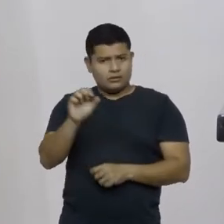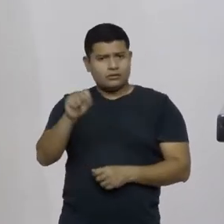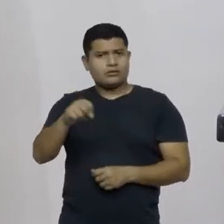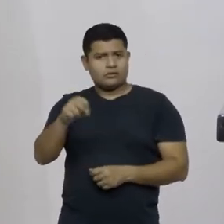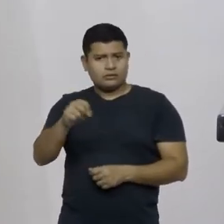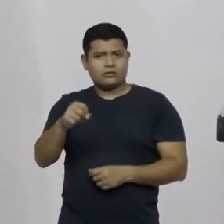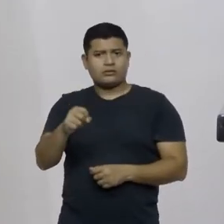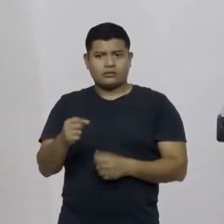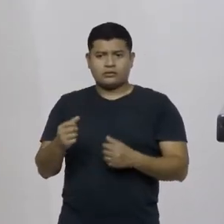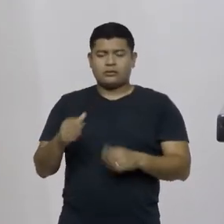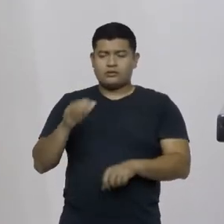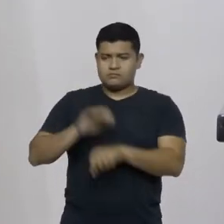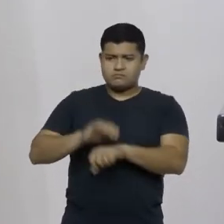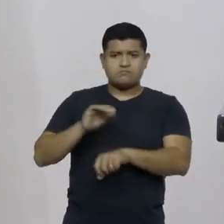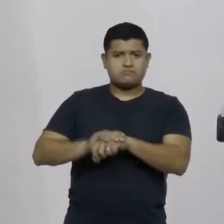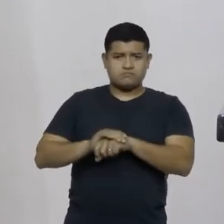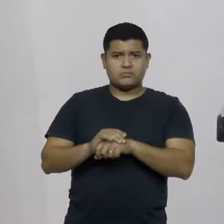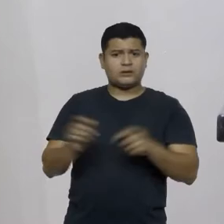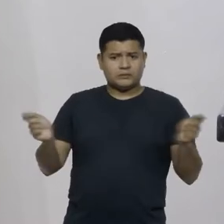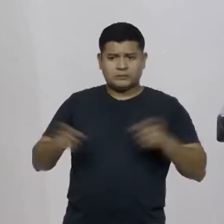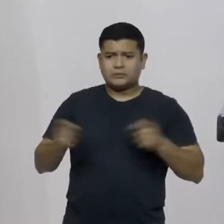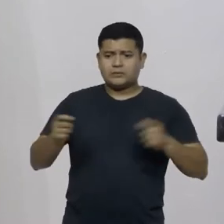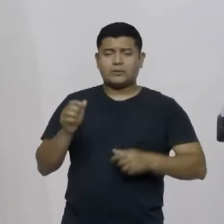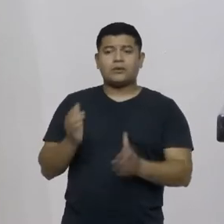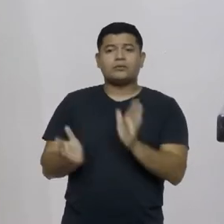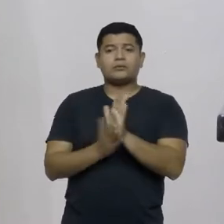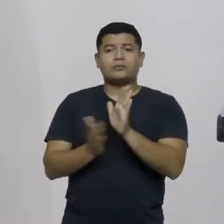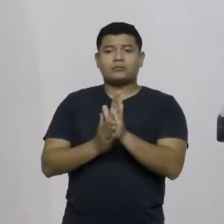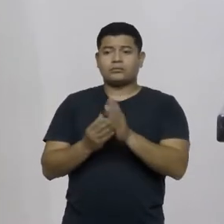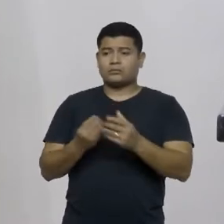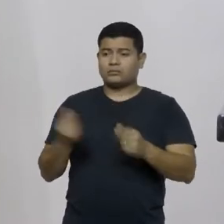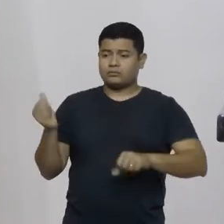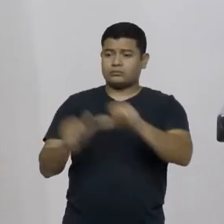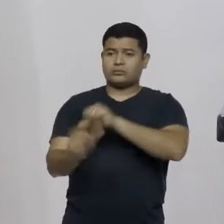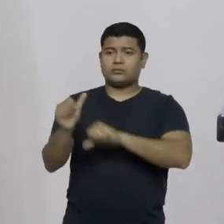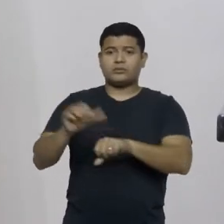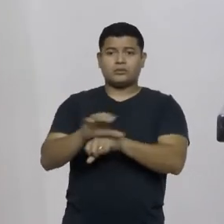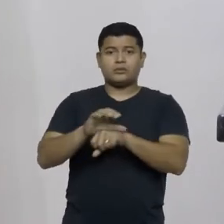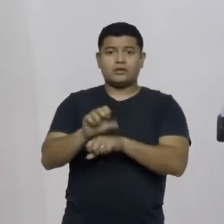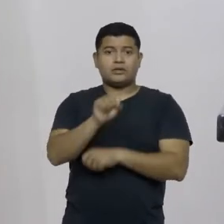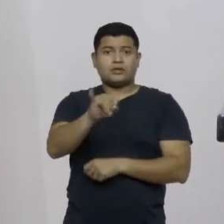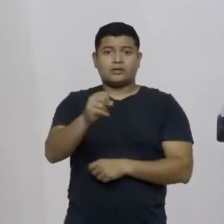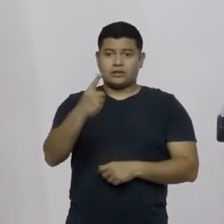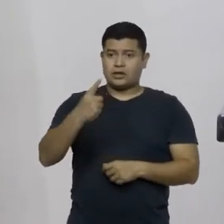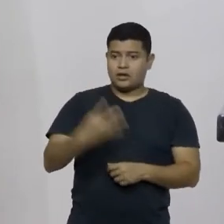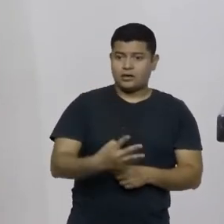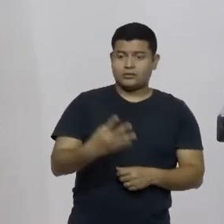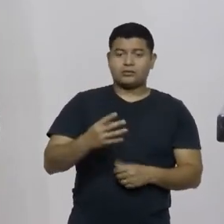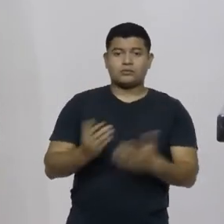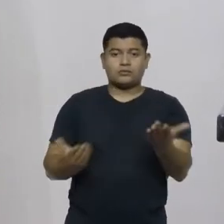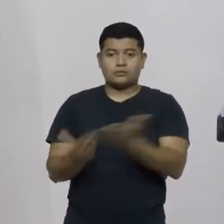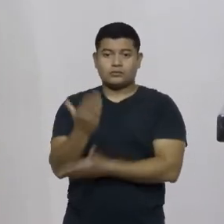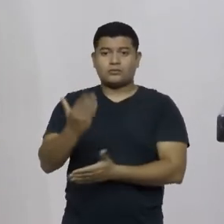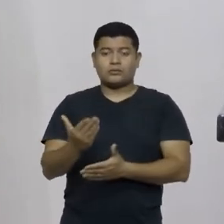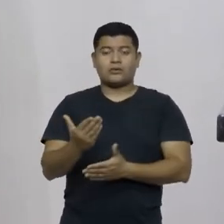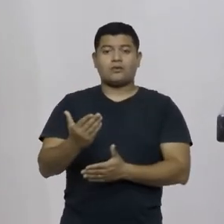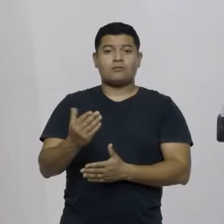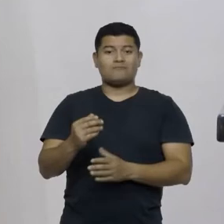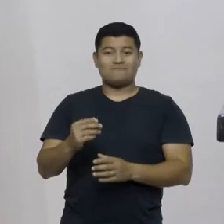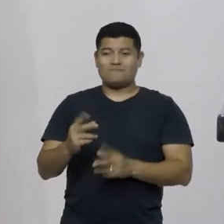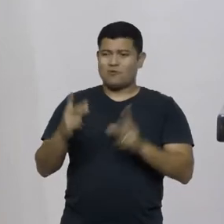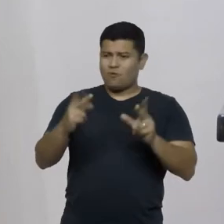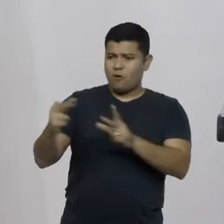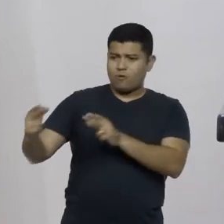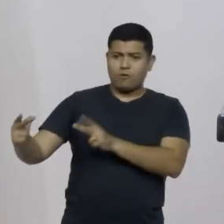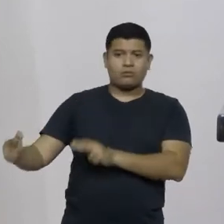assembleias tem a prerrogativa de propor mudanças à constituição se 14 assembleias legislativas aprovarem o mesmo texto então